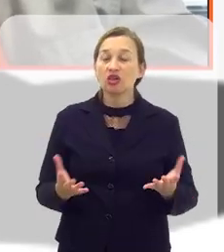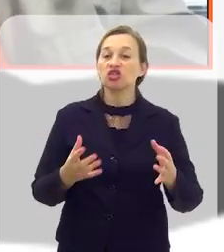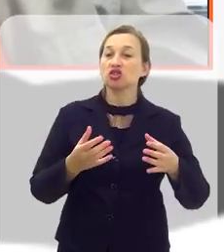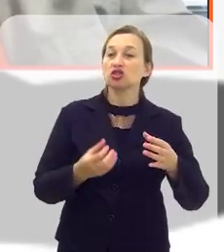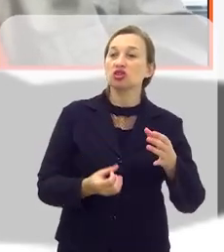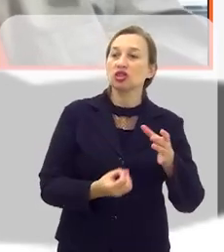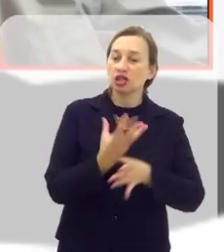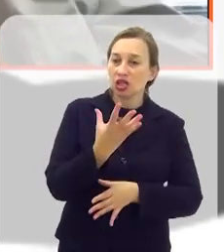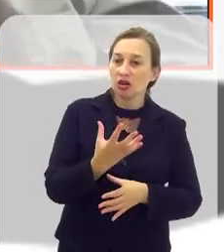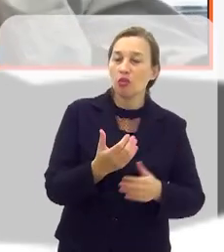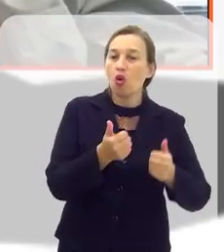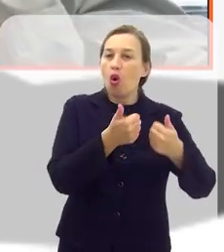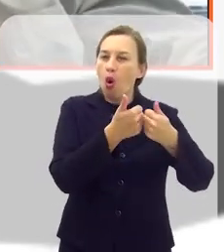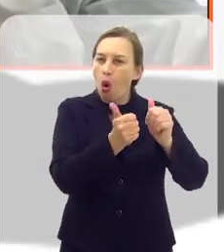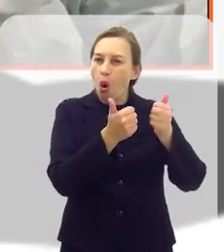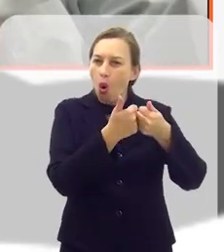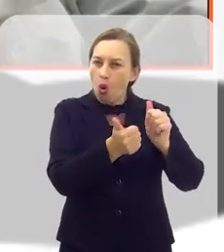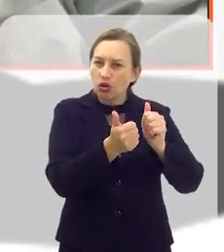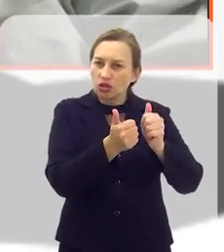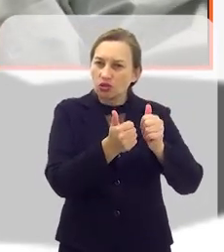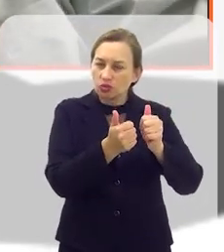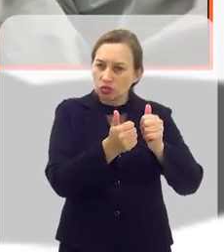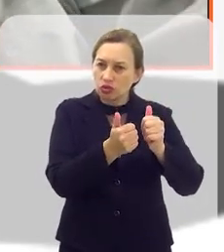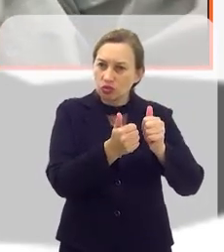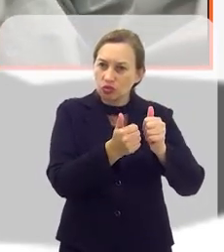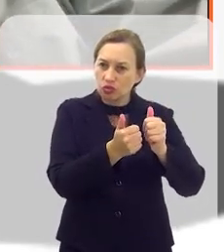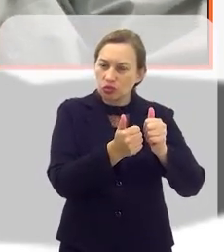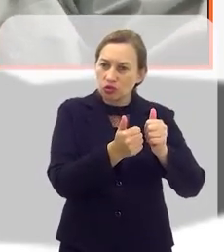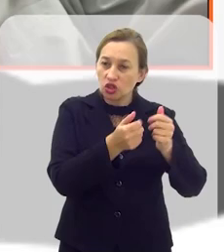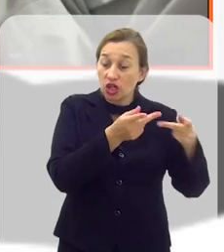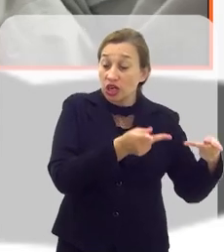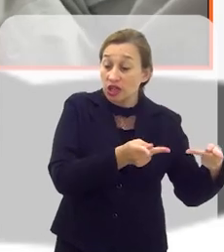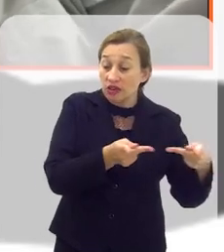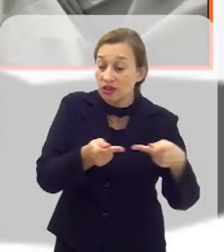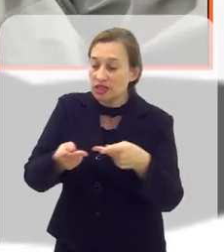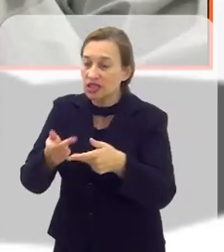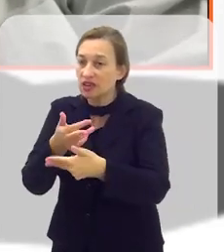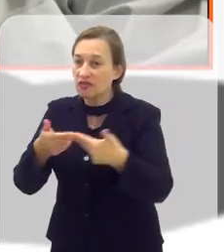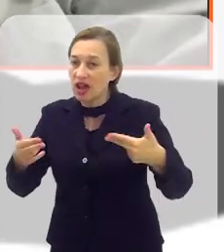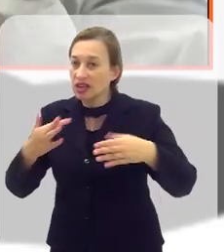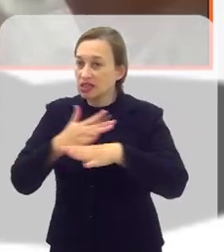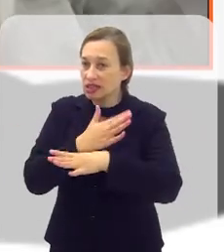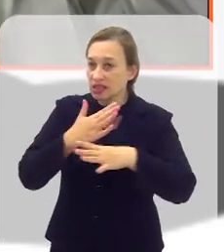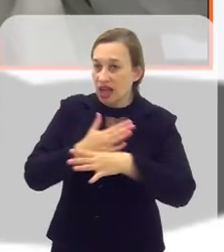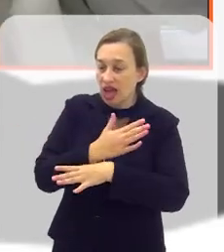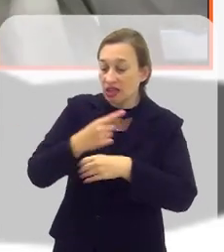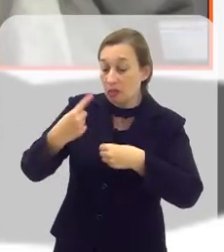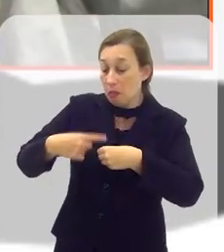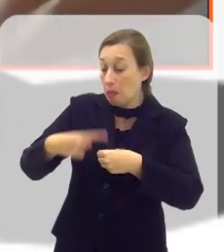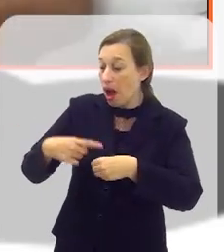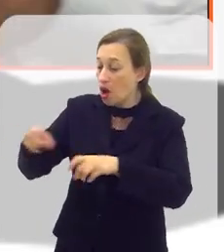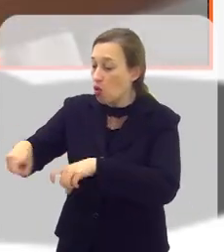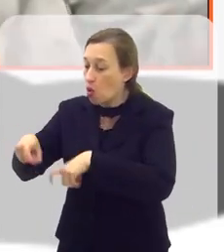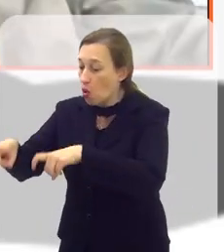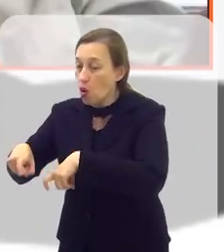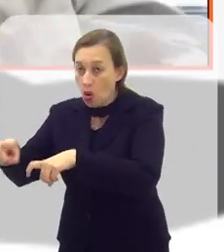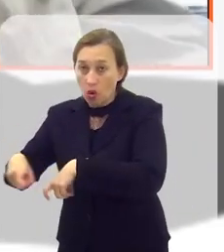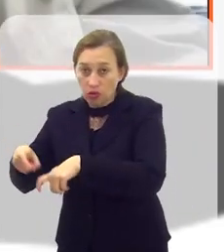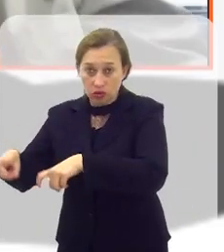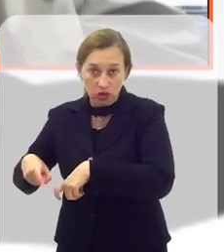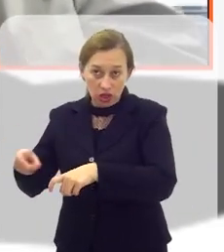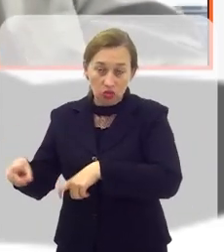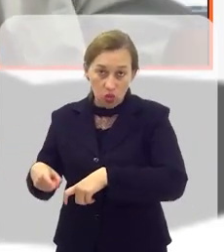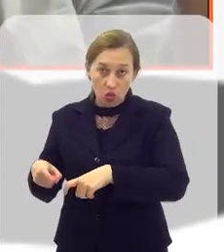móvel que vai visitar várias cidades e bairros do próprio Grande